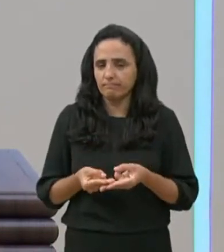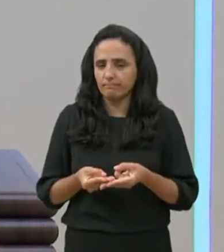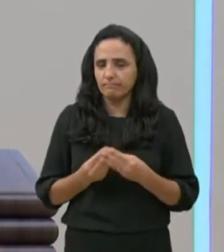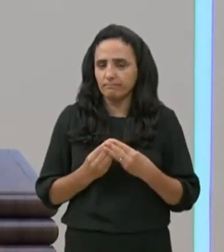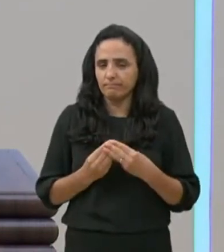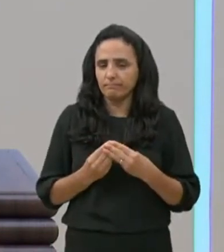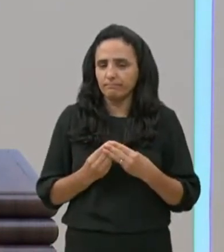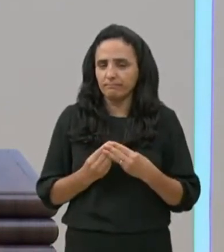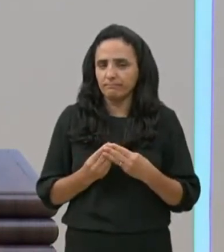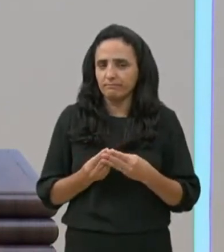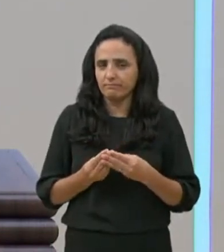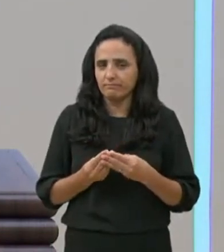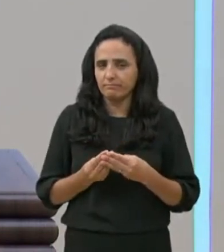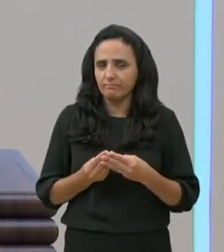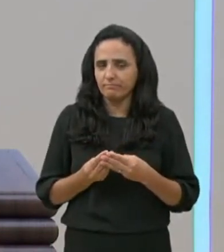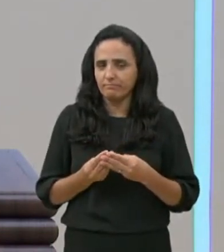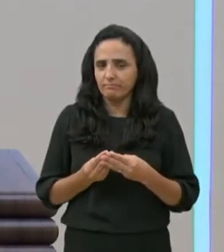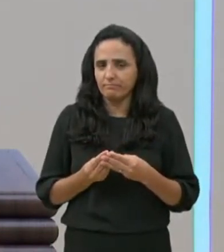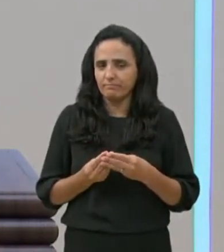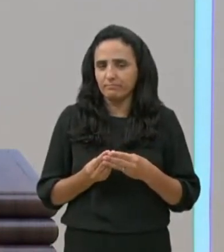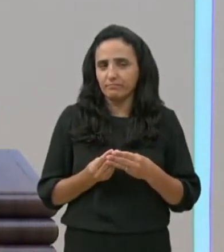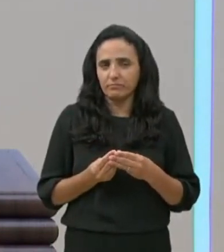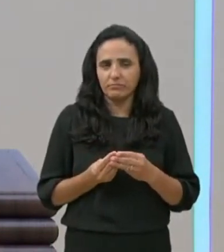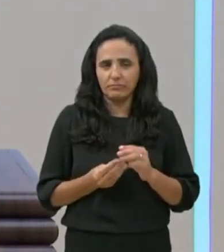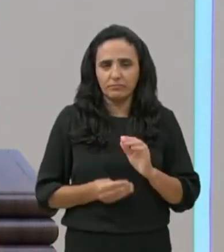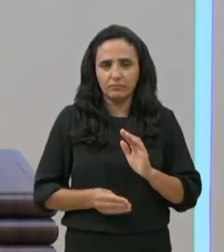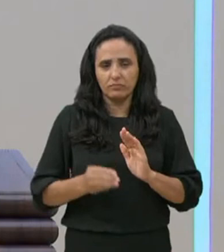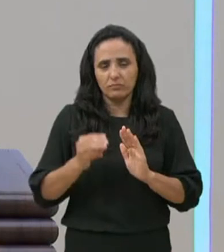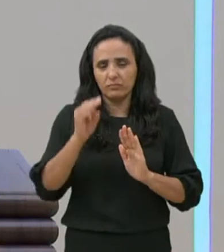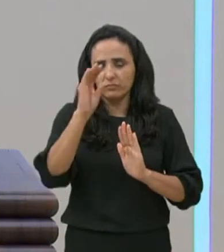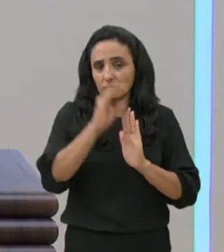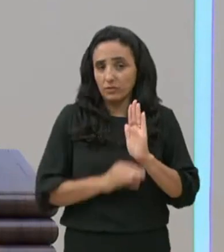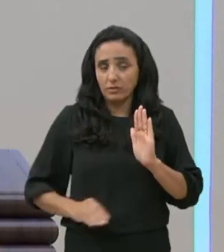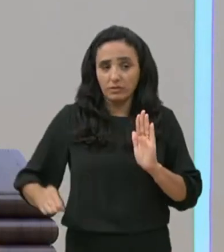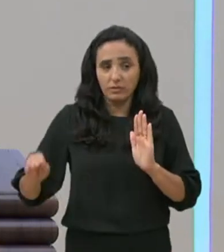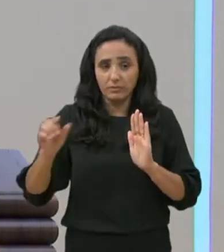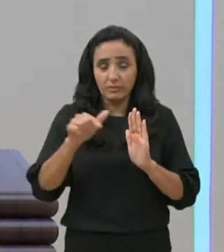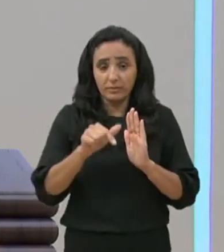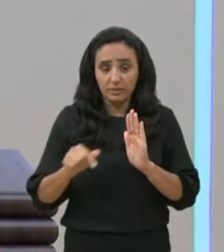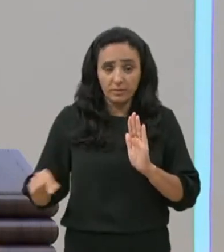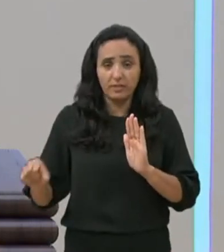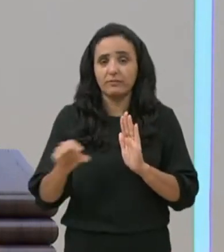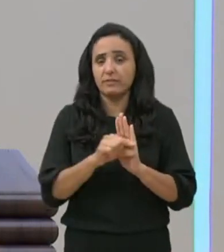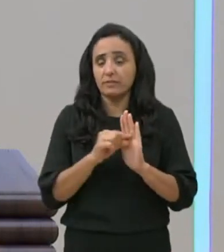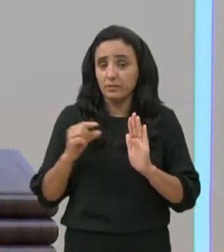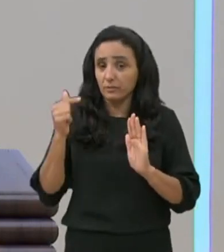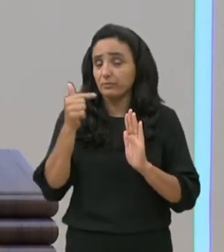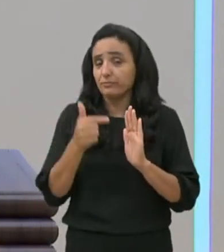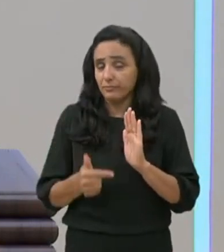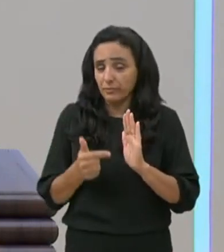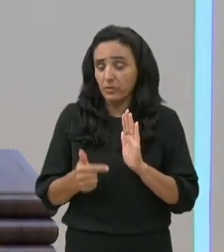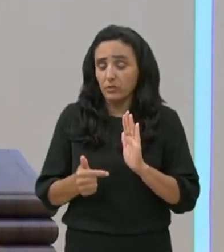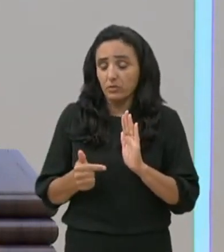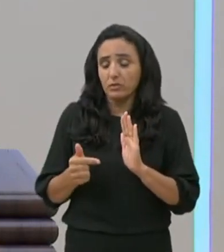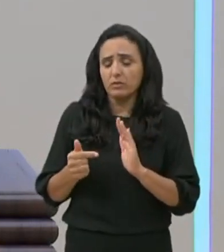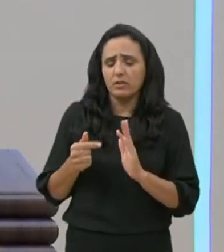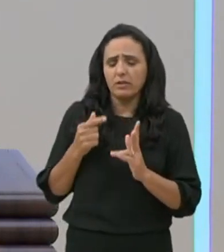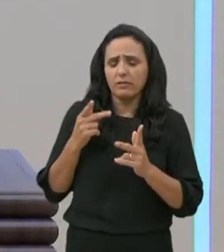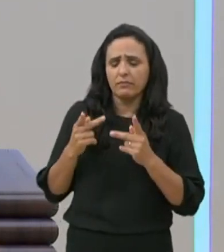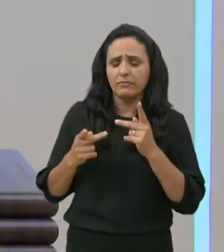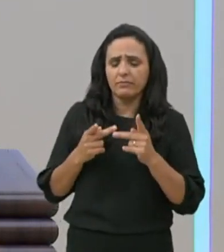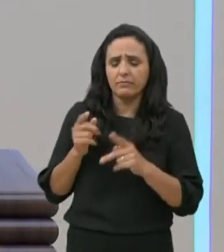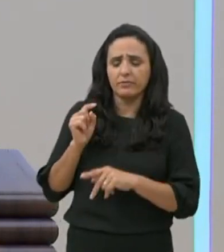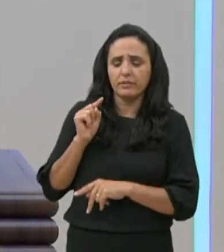de número 7, no capítulo 2, no versículo 2 do capítulo 7, diz que aquele homem estava doente, estava